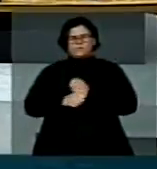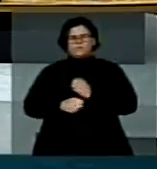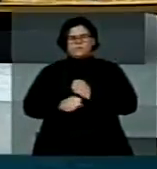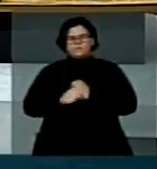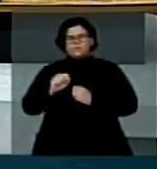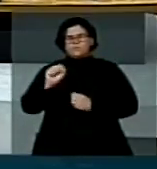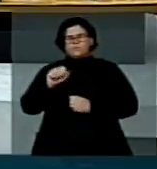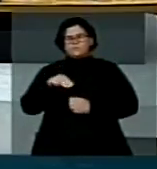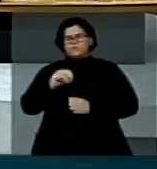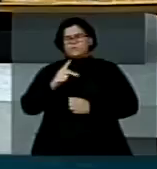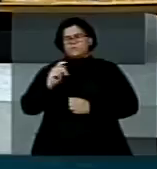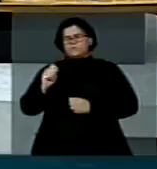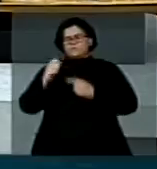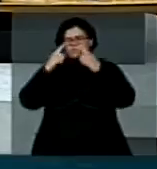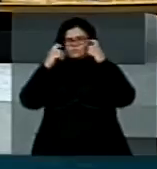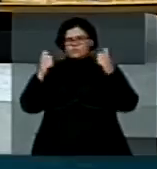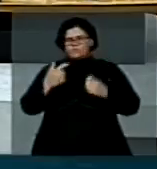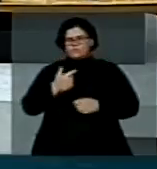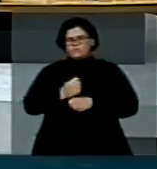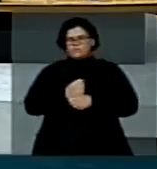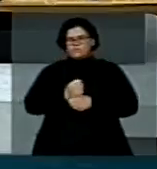O que